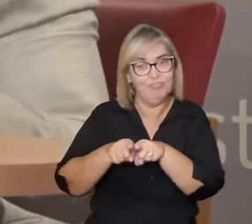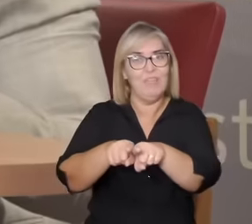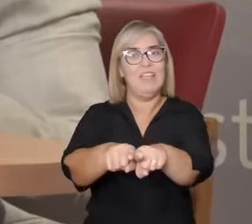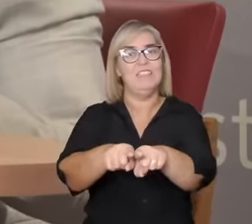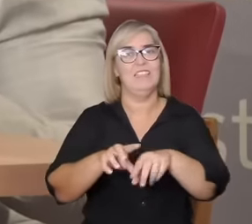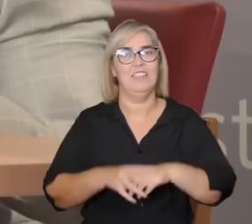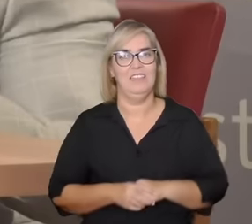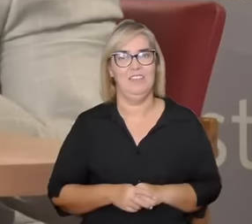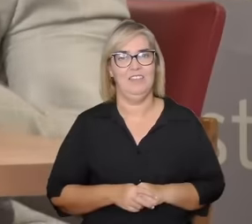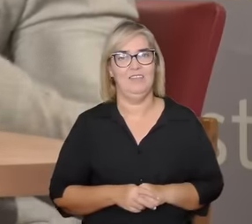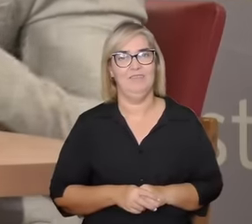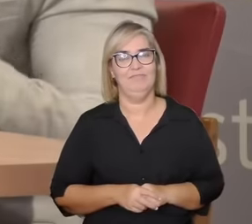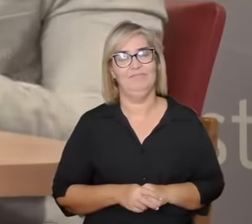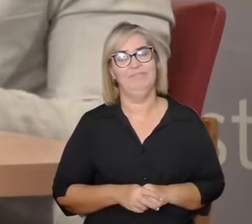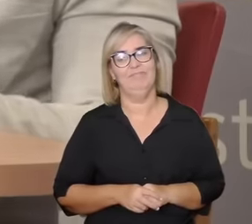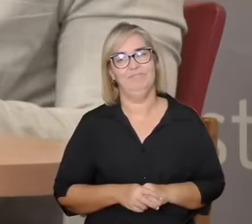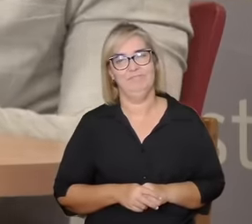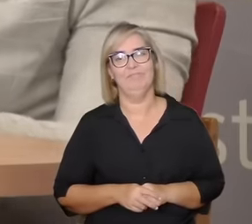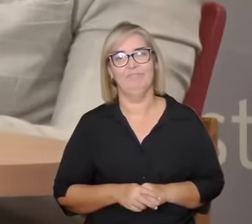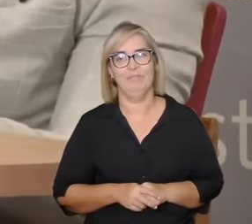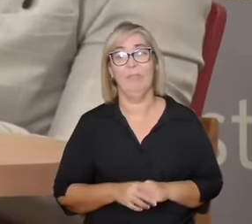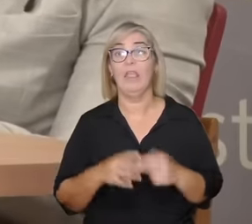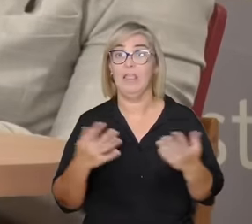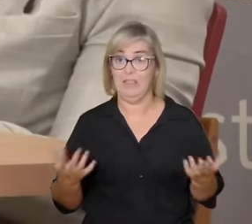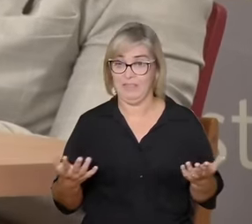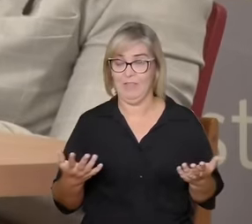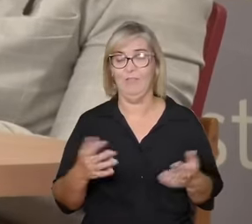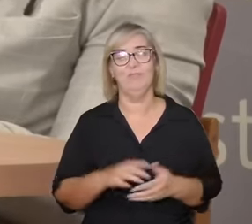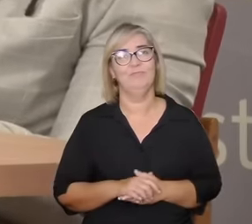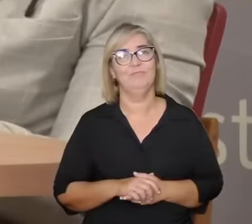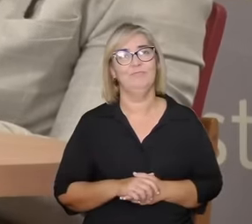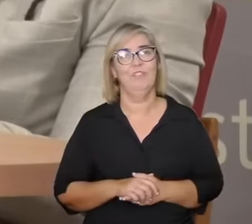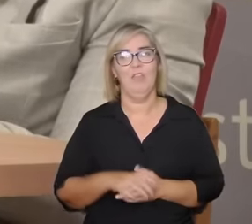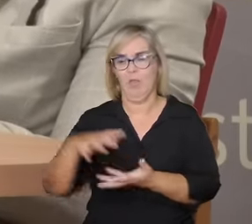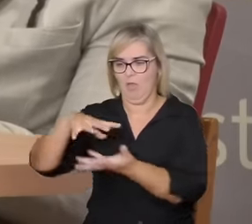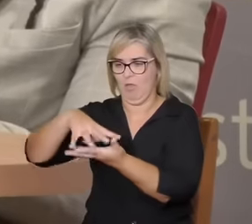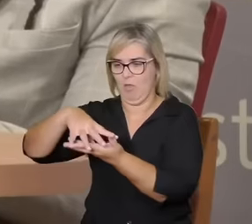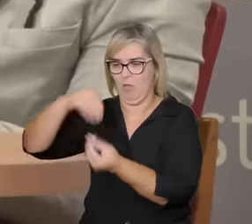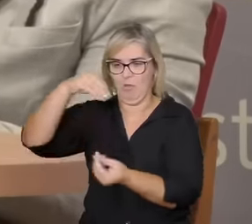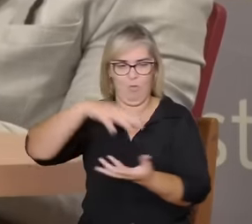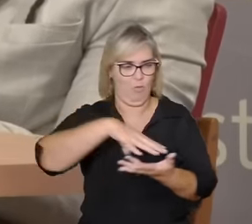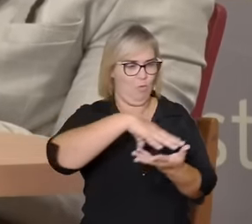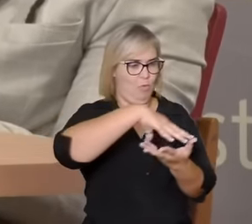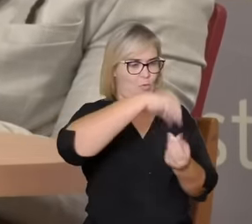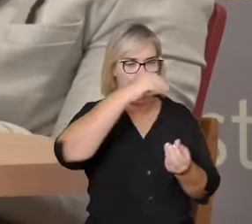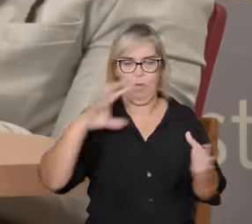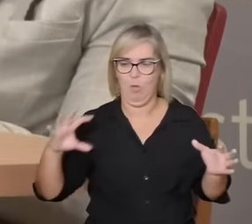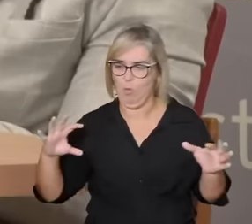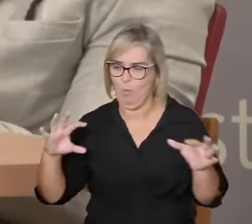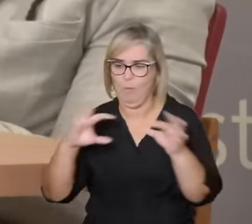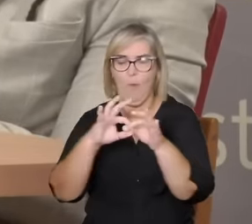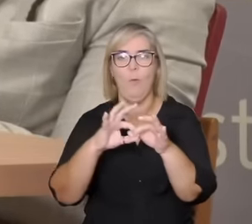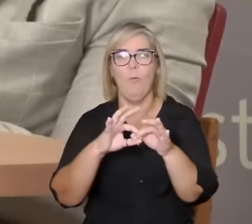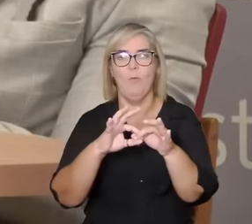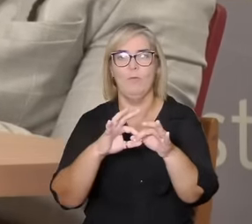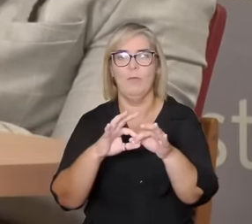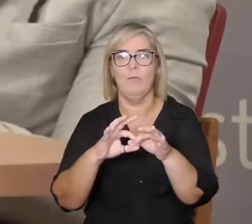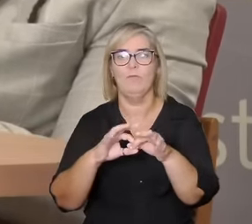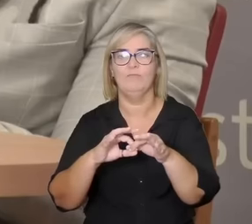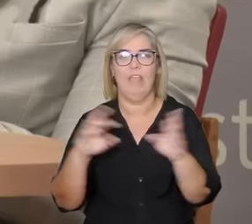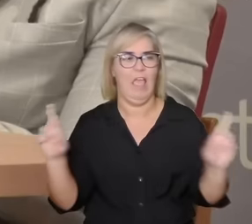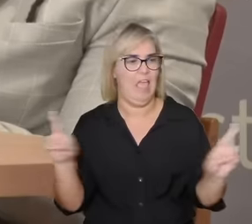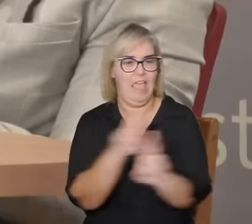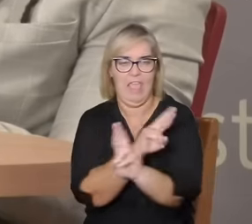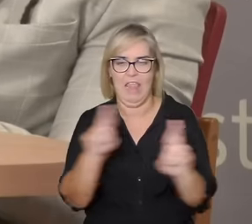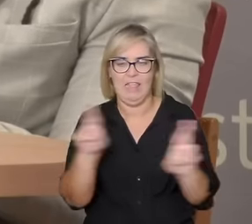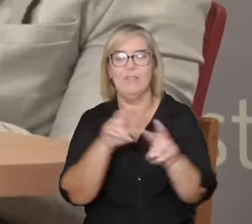recursos diferentes tá então união espiritual fazer uma jornada existencial requer essa